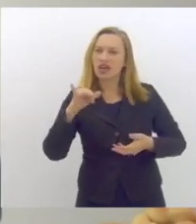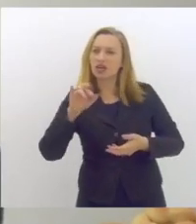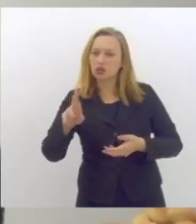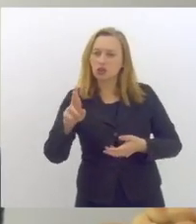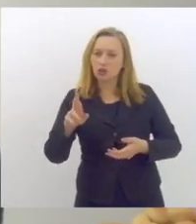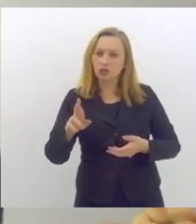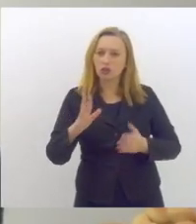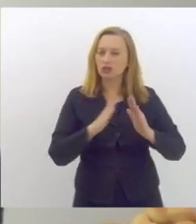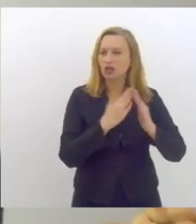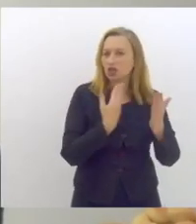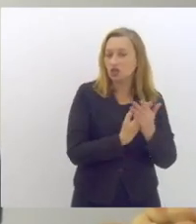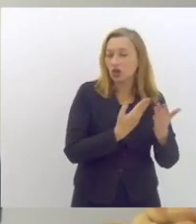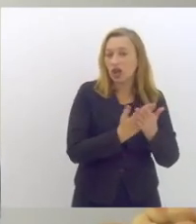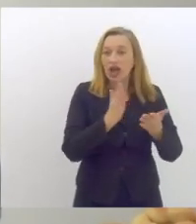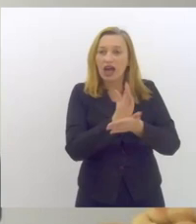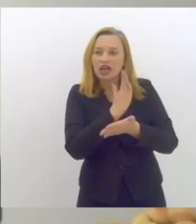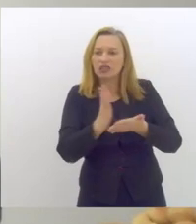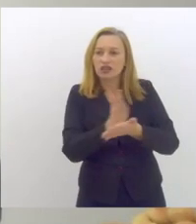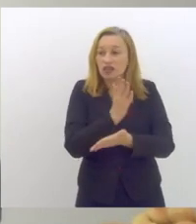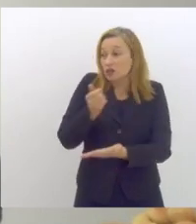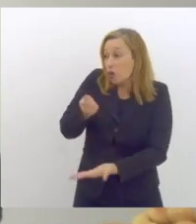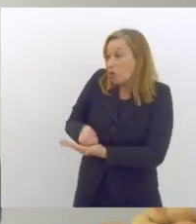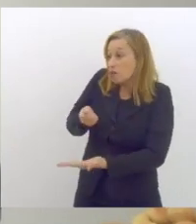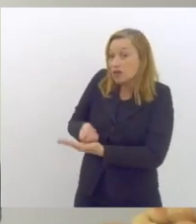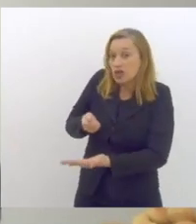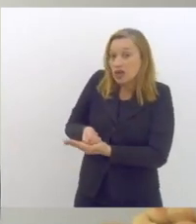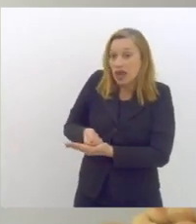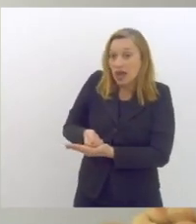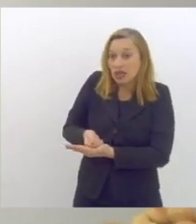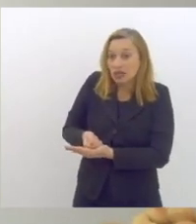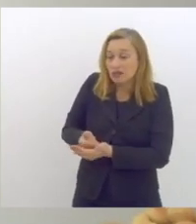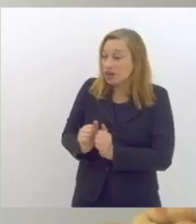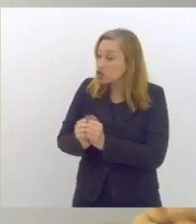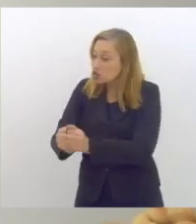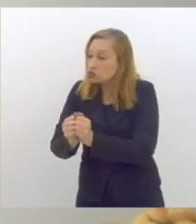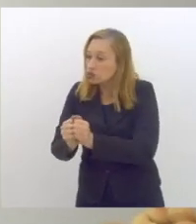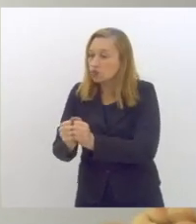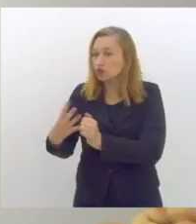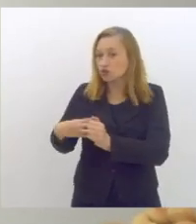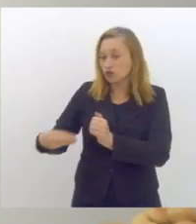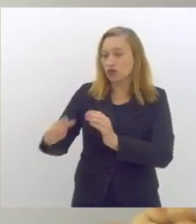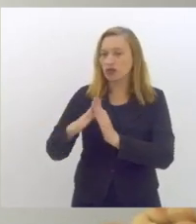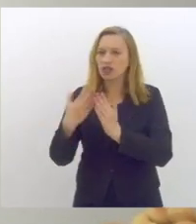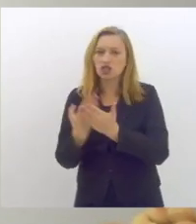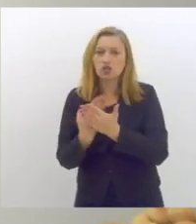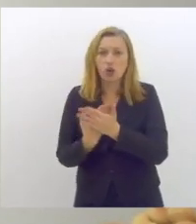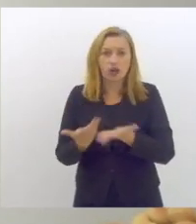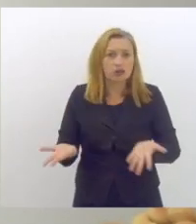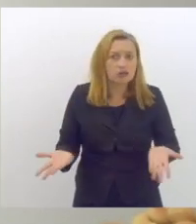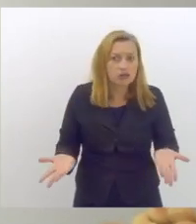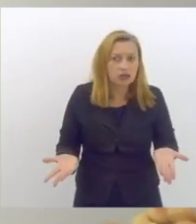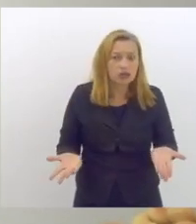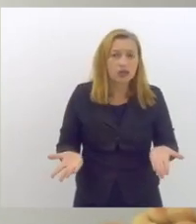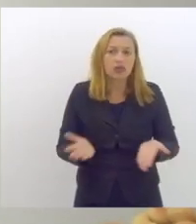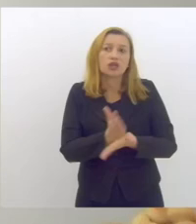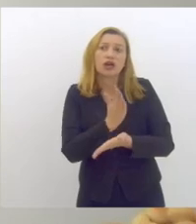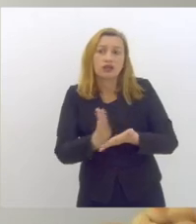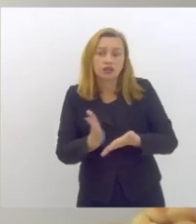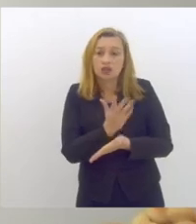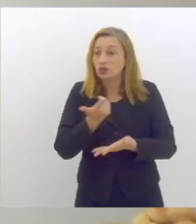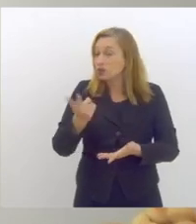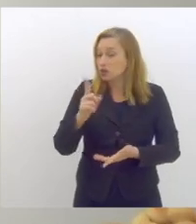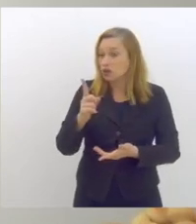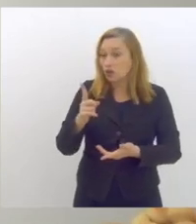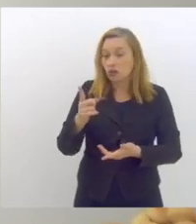muitas das vezes elas são obrigadas a ficar com seus filhos na sala de aula e muitas das vezes quando elas não